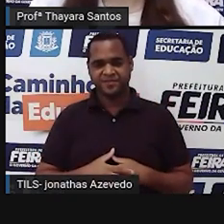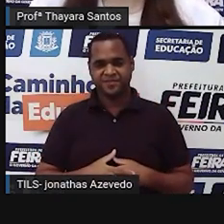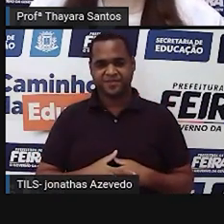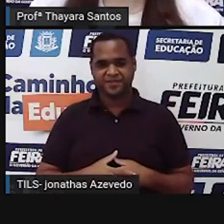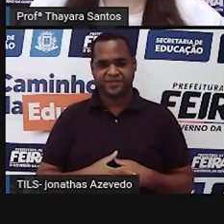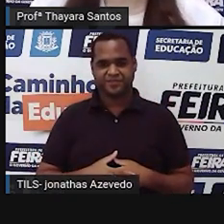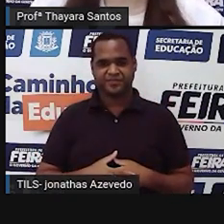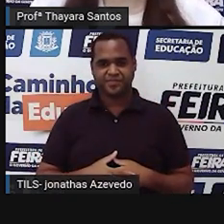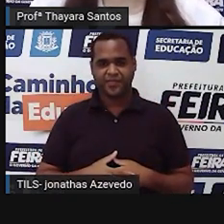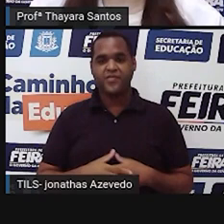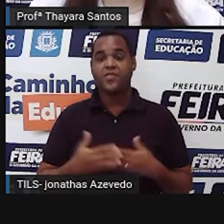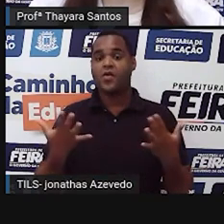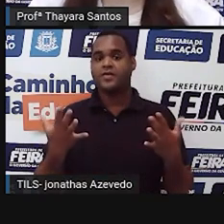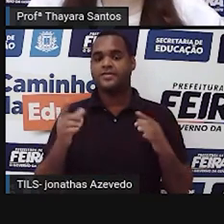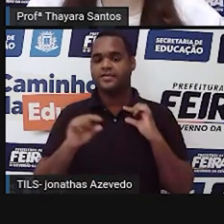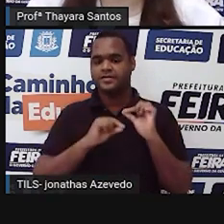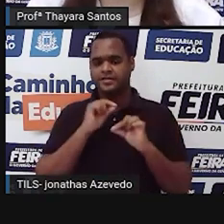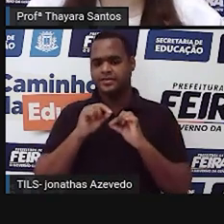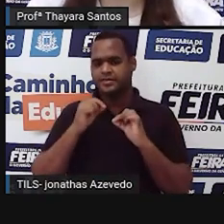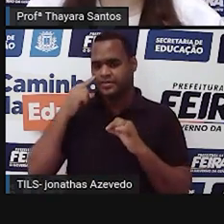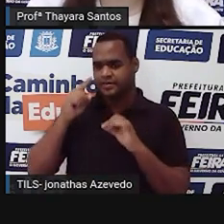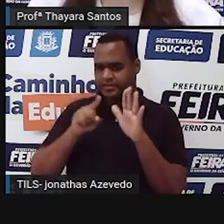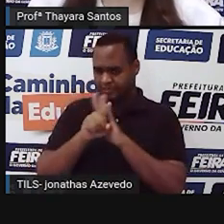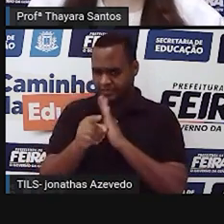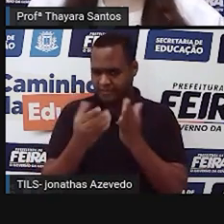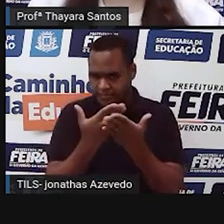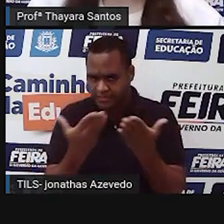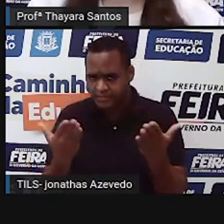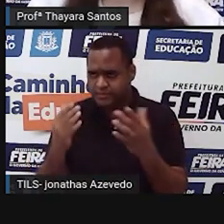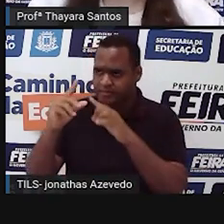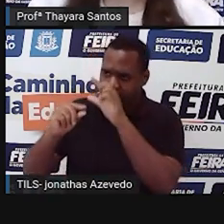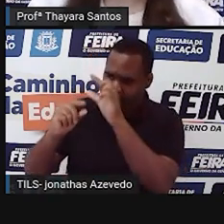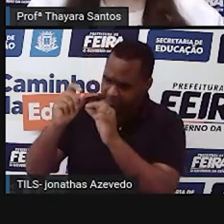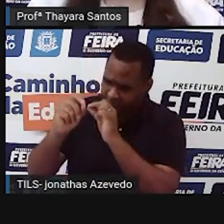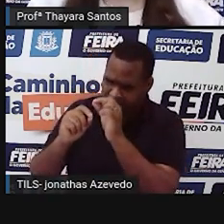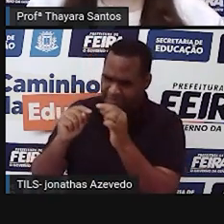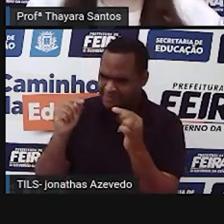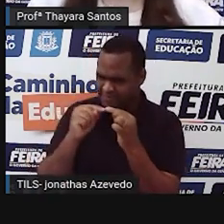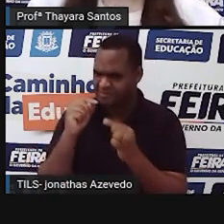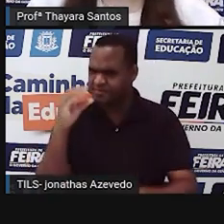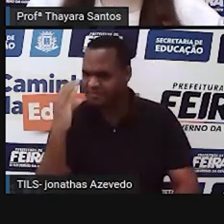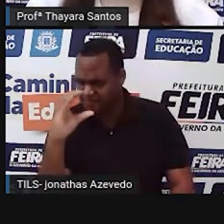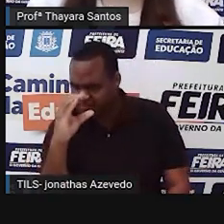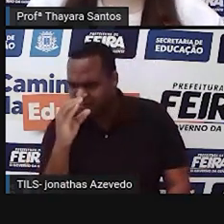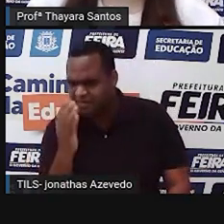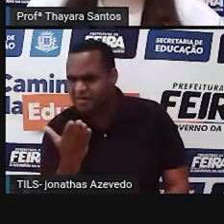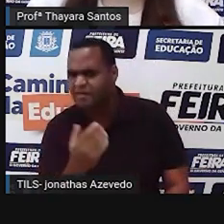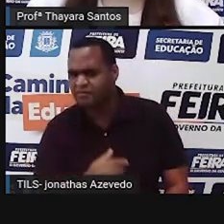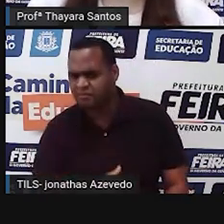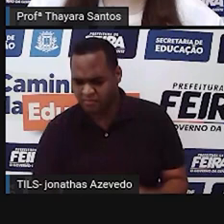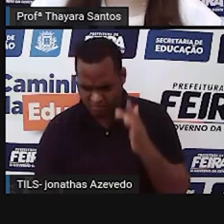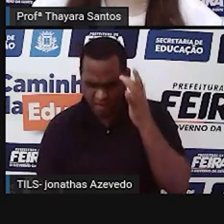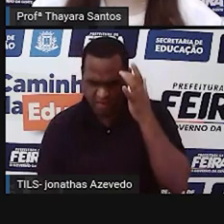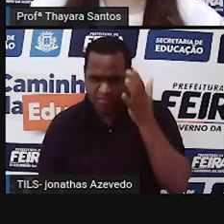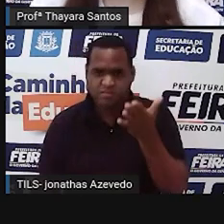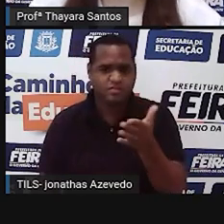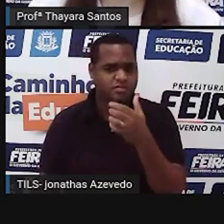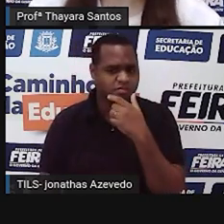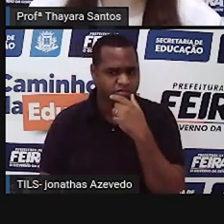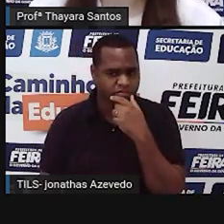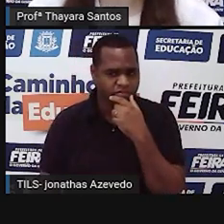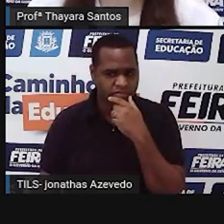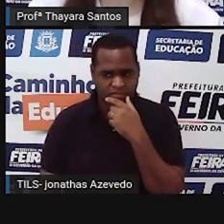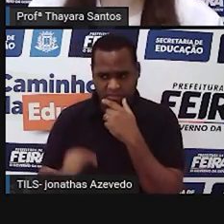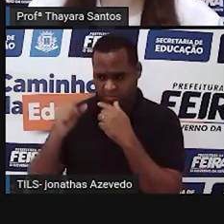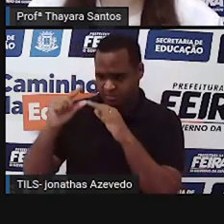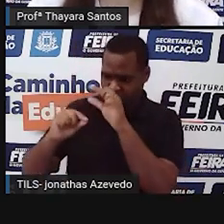Então, hoje eu vou começar a aula com uma pergunta. Astrologia é ciência? E aí, o que é que vocês acham? Primeiro, vocês sabem o